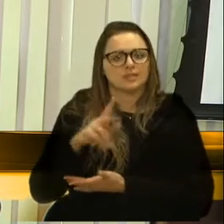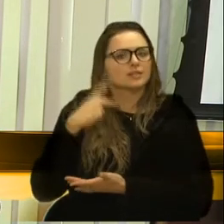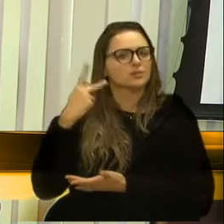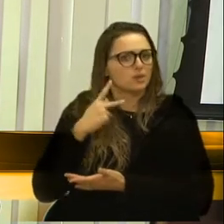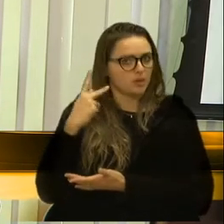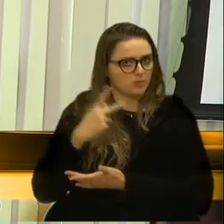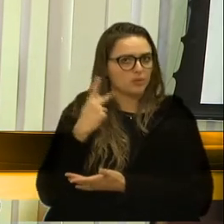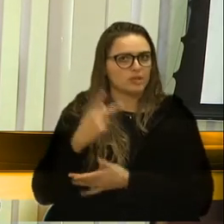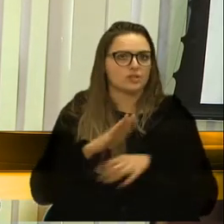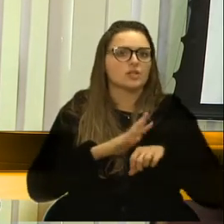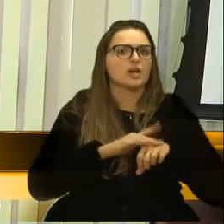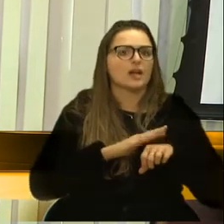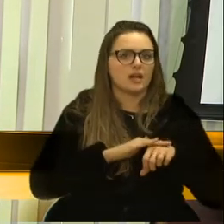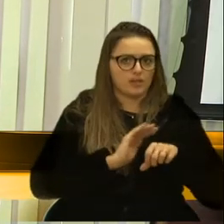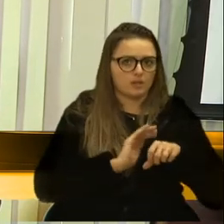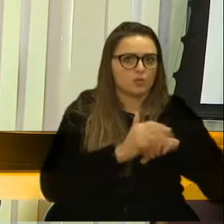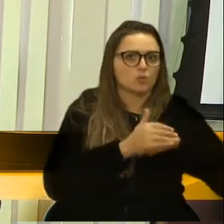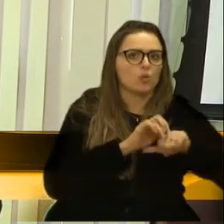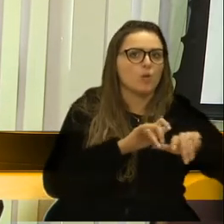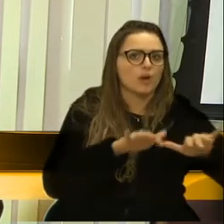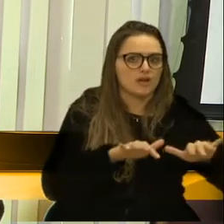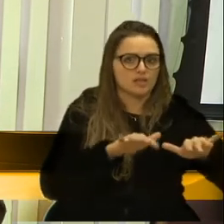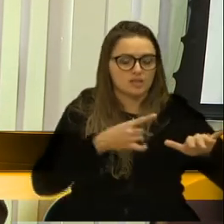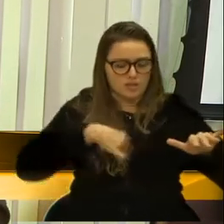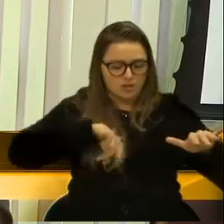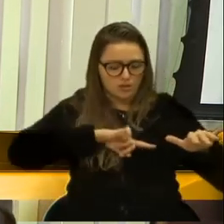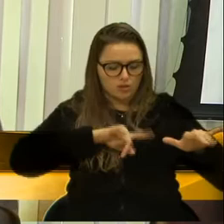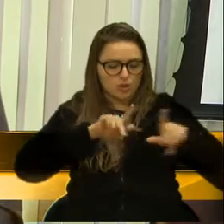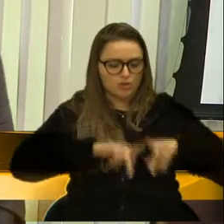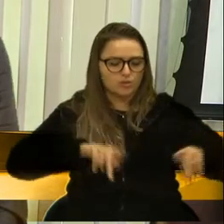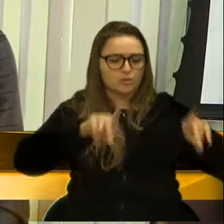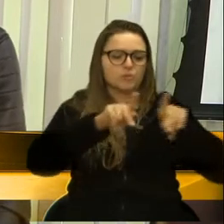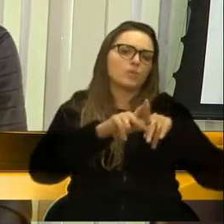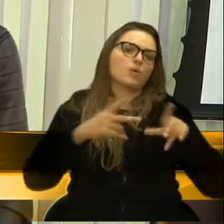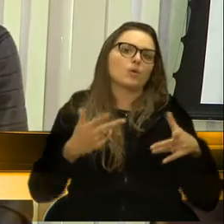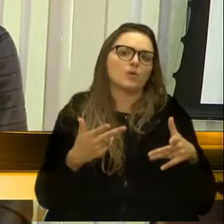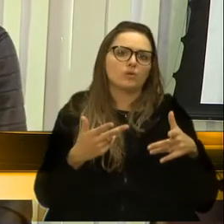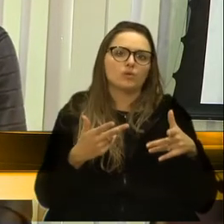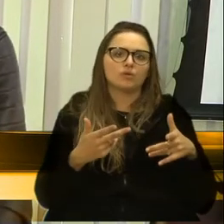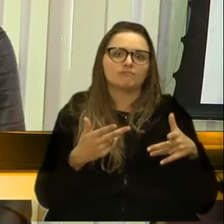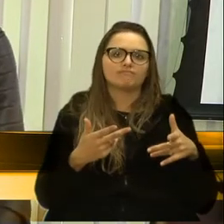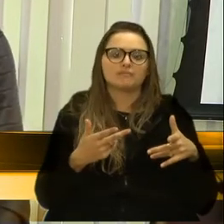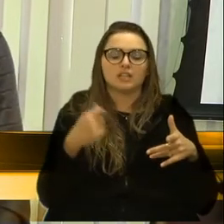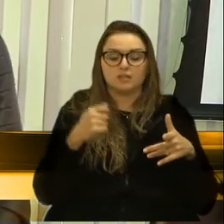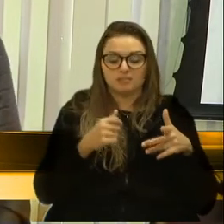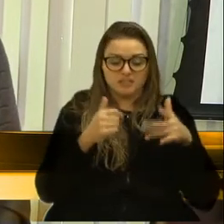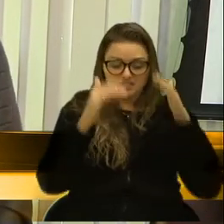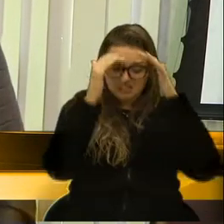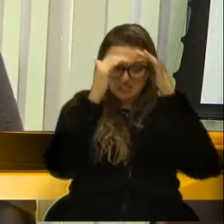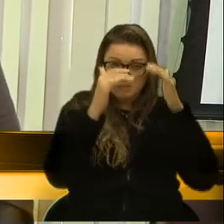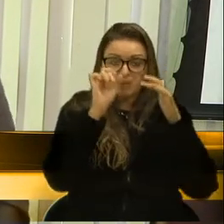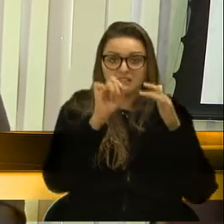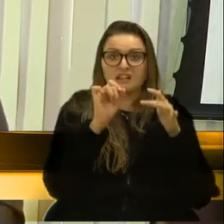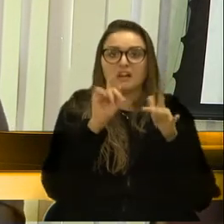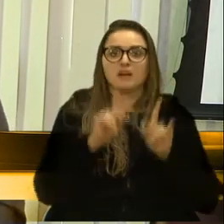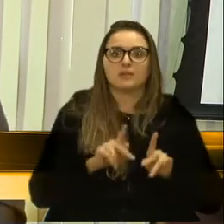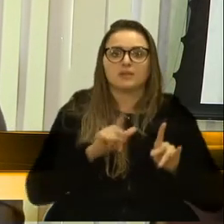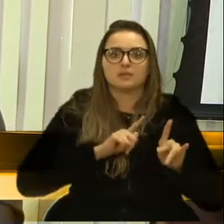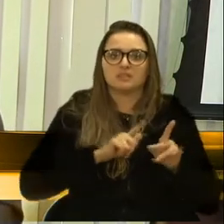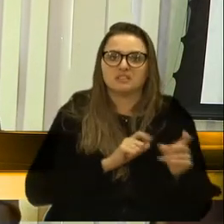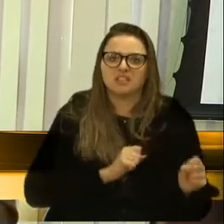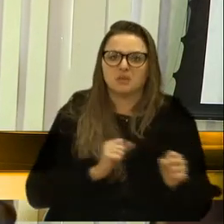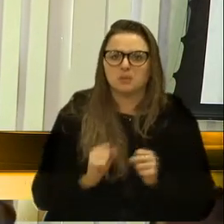esta doença. O povo, nós, povo, viramos gado de quem tem o poder. Nós não sabemos, vamos aonde nos tocam.